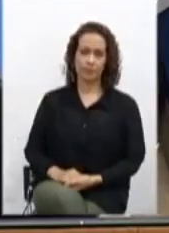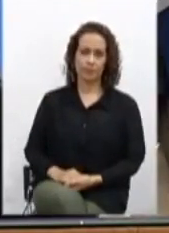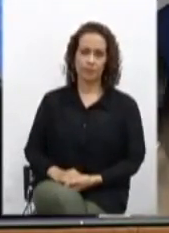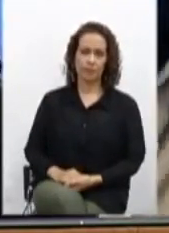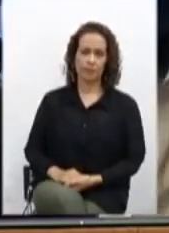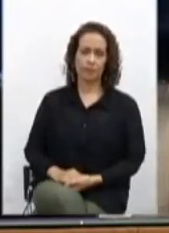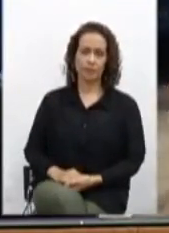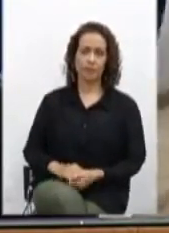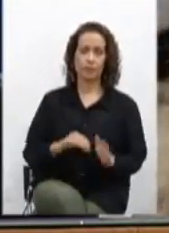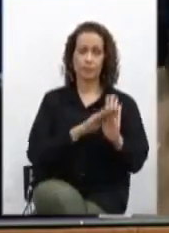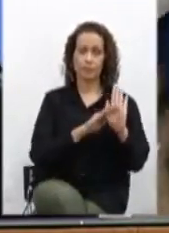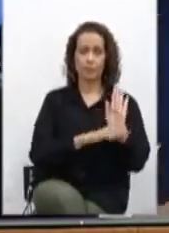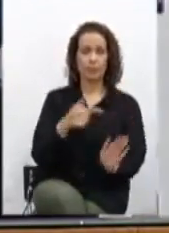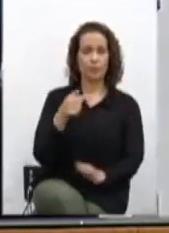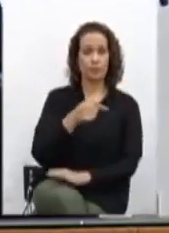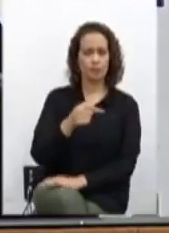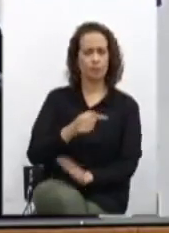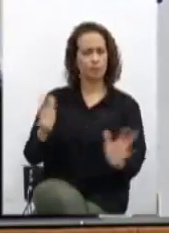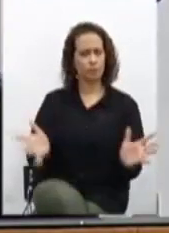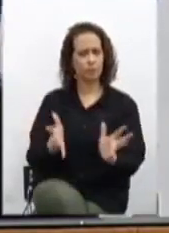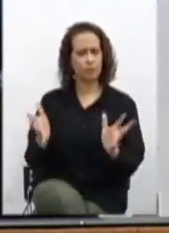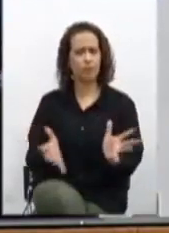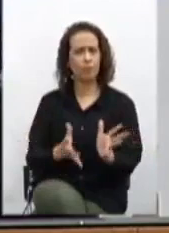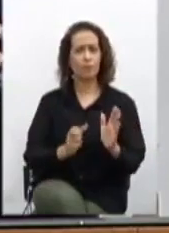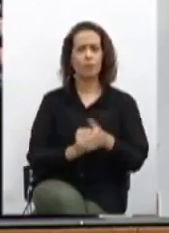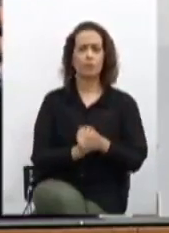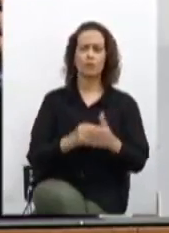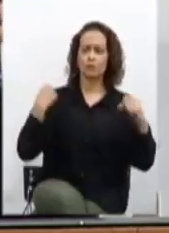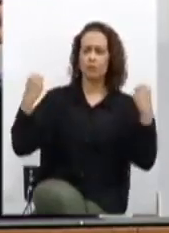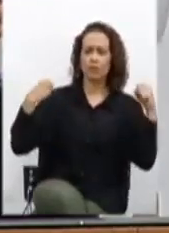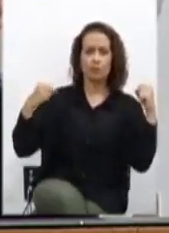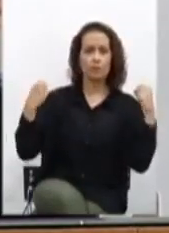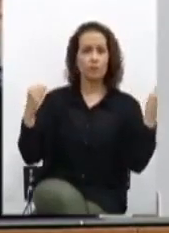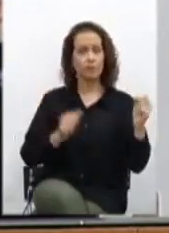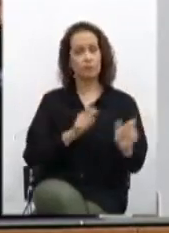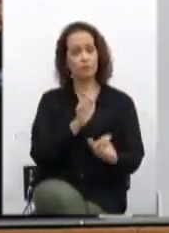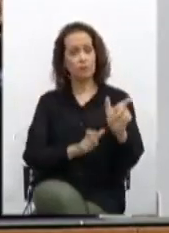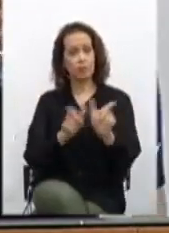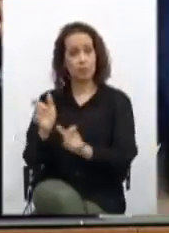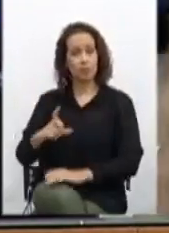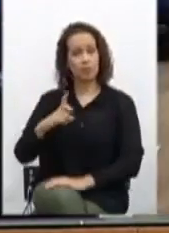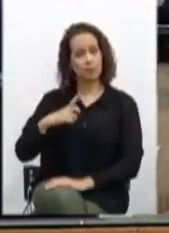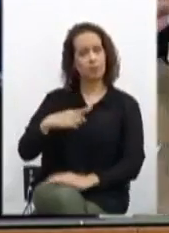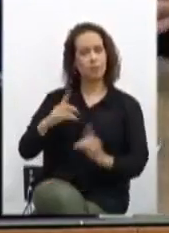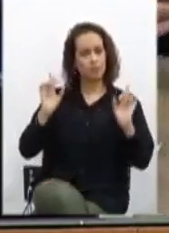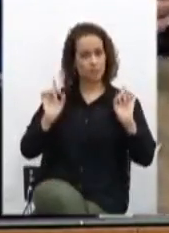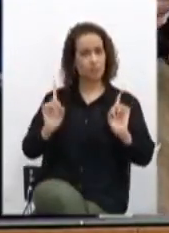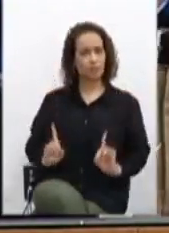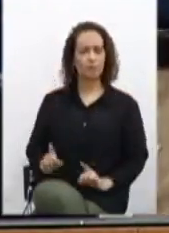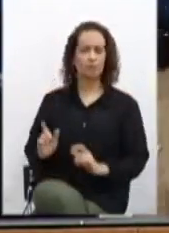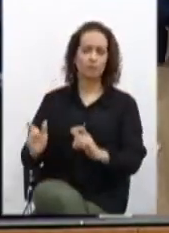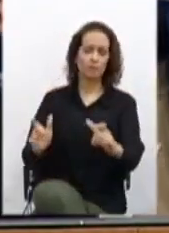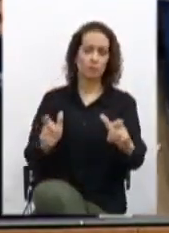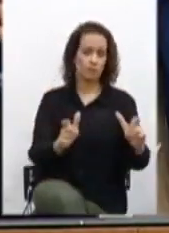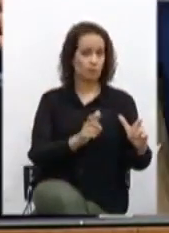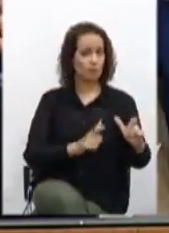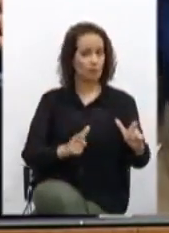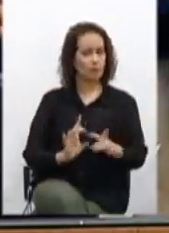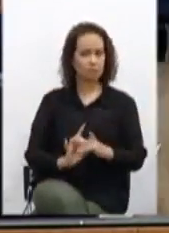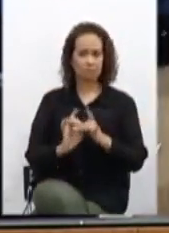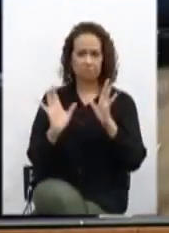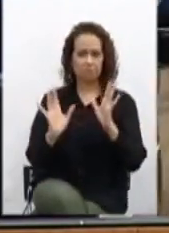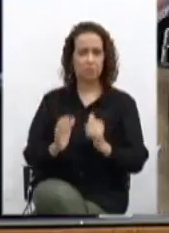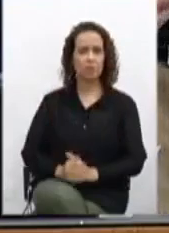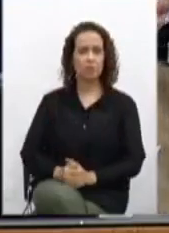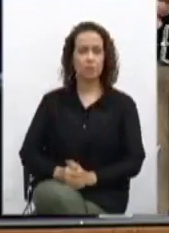Sétimo, o incentivo à prática de atividades físicas pelas pessoas com deficiência nos espaços de uso público. Artigo